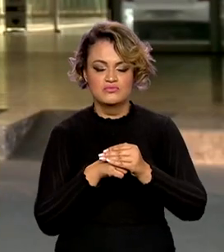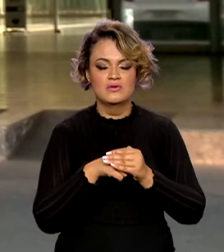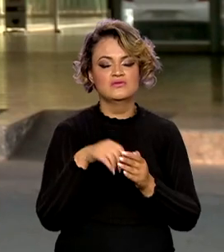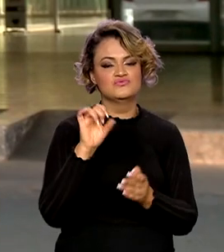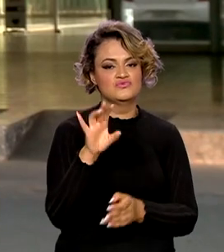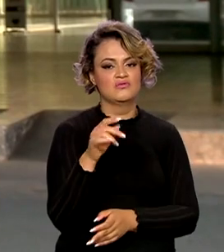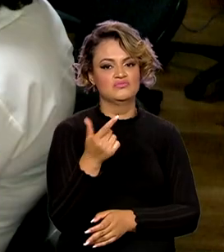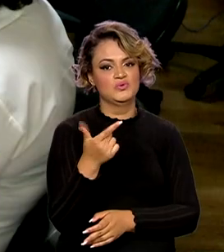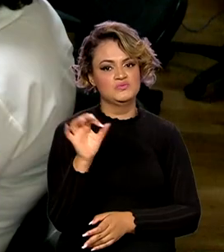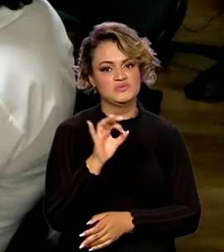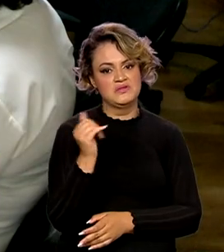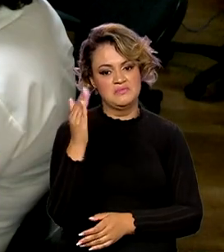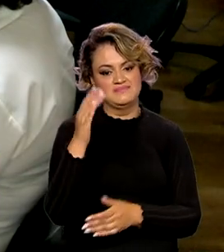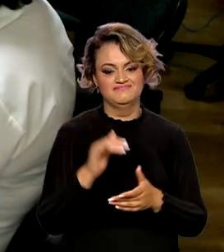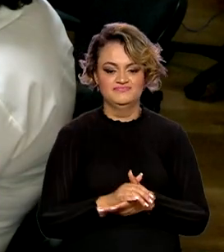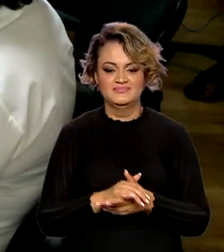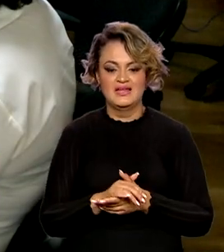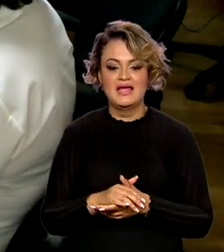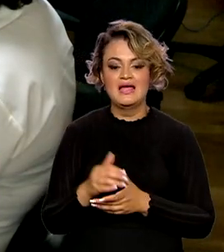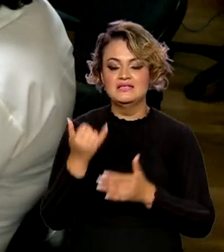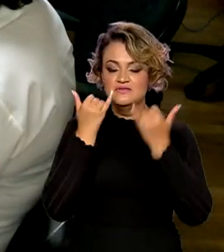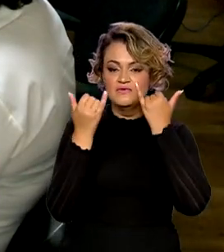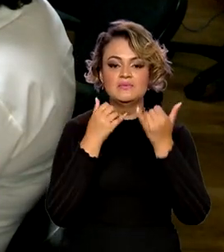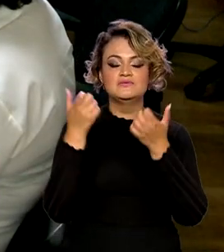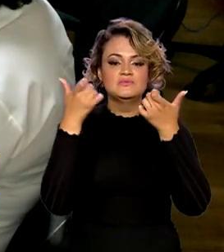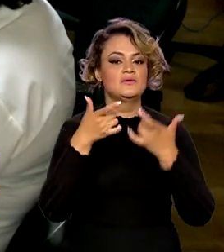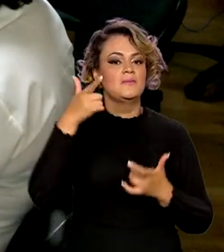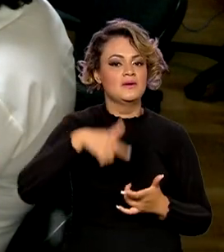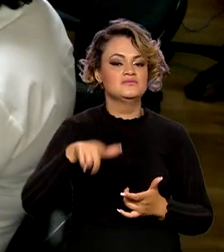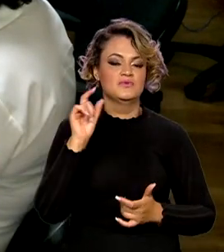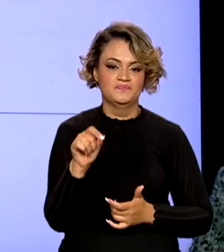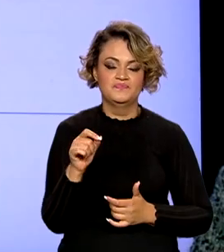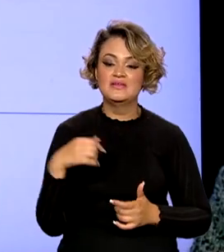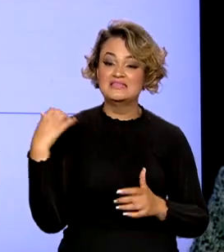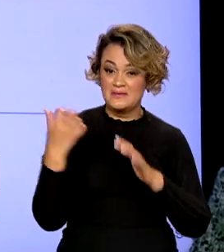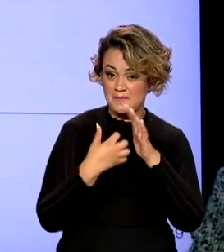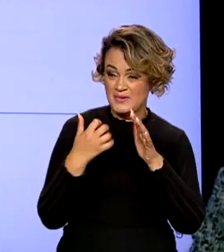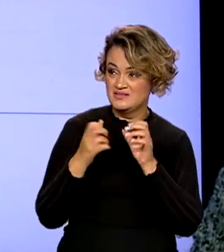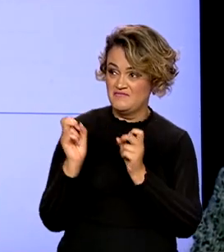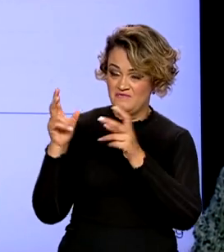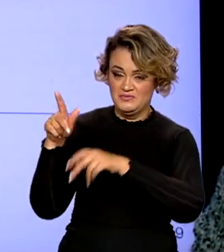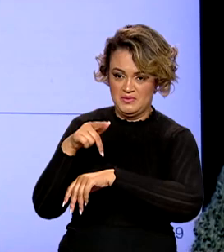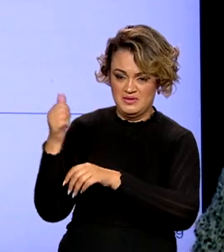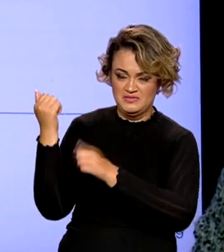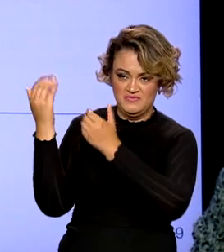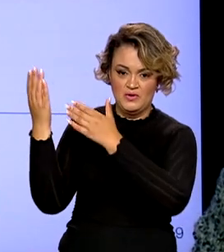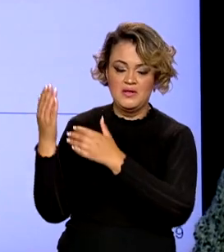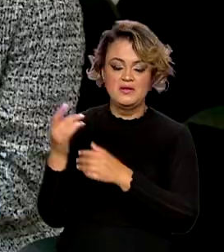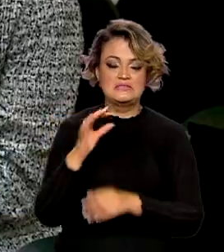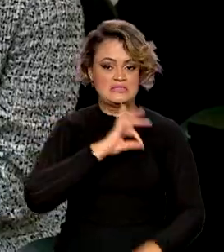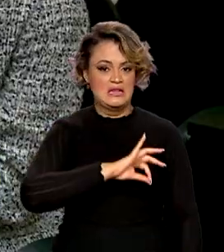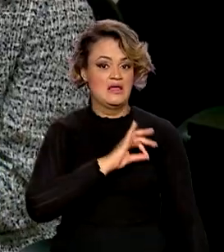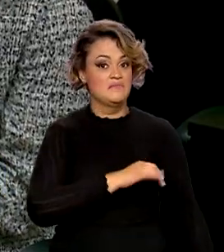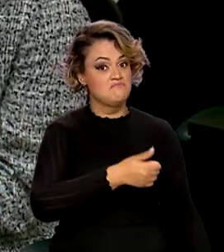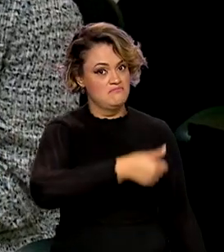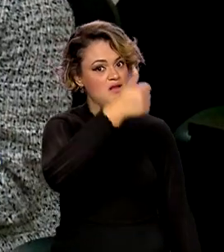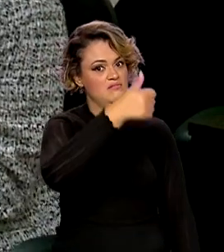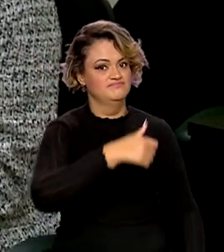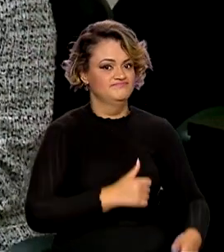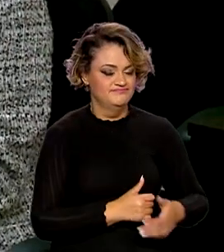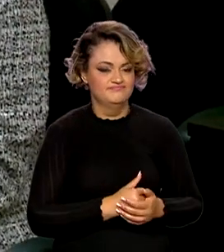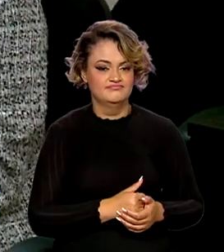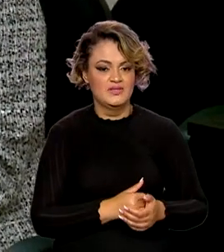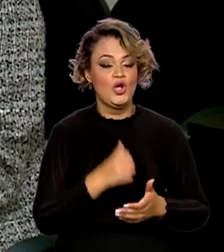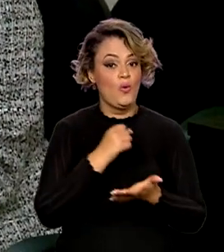2%. O levantamento mostrou ainda que as empresas exportadoras pagam, em média, salários maiores,